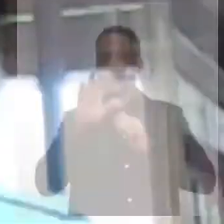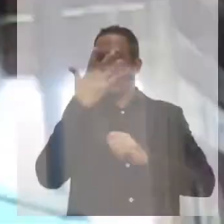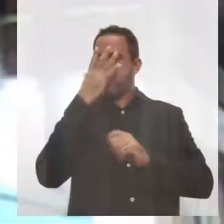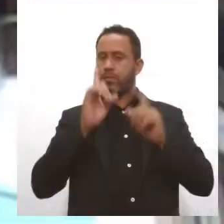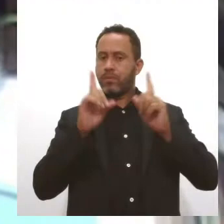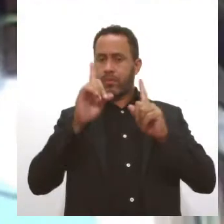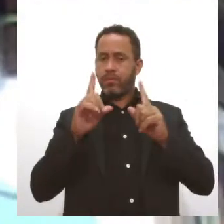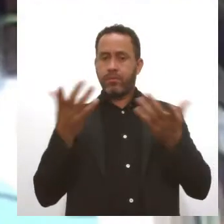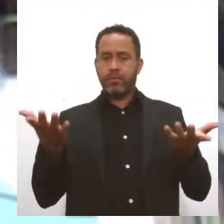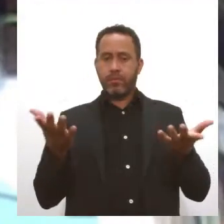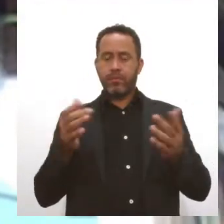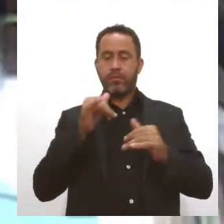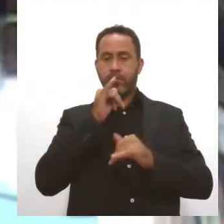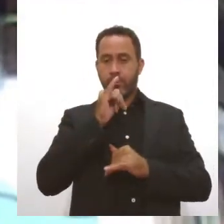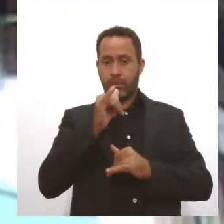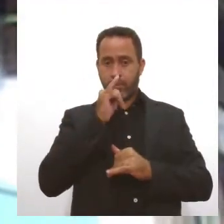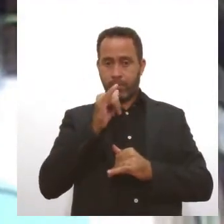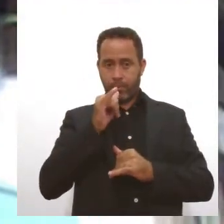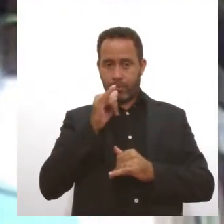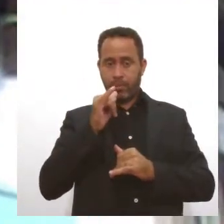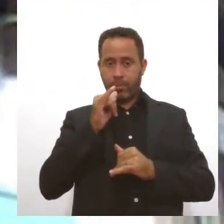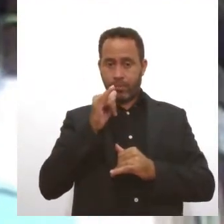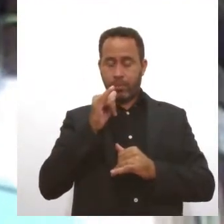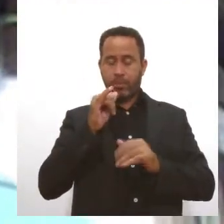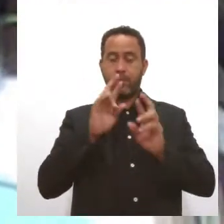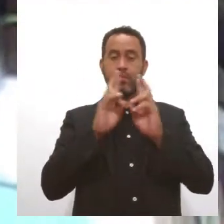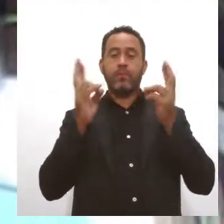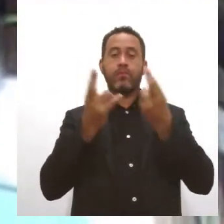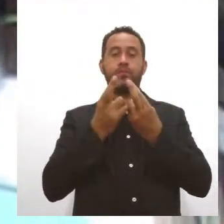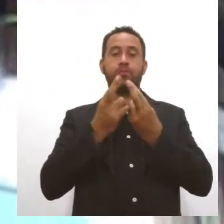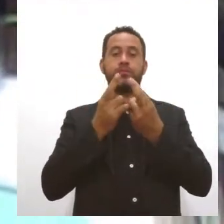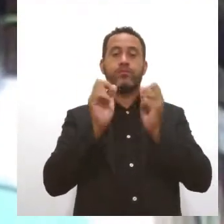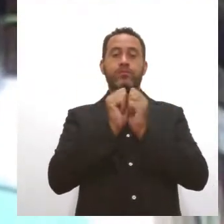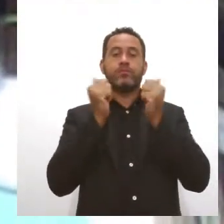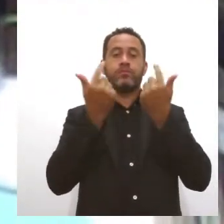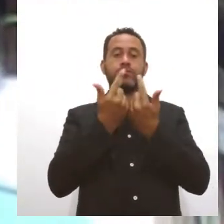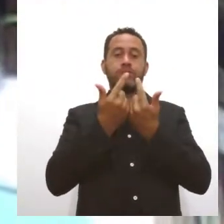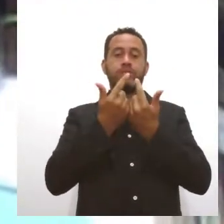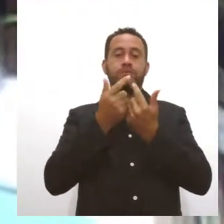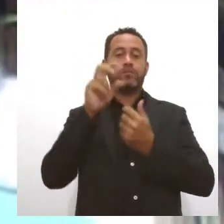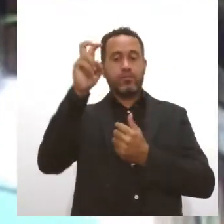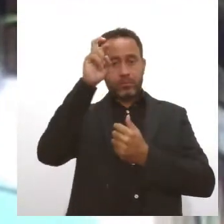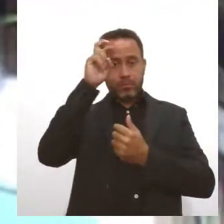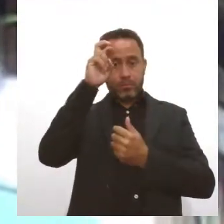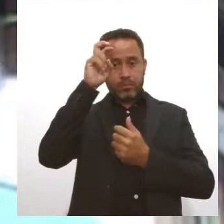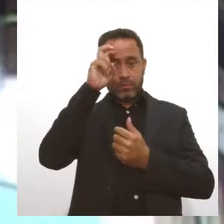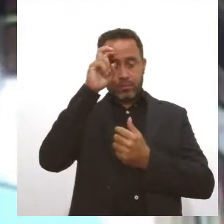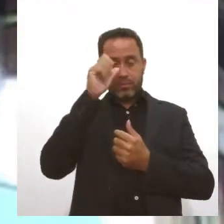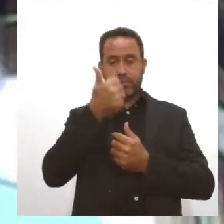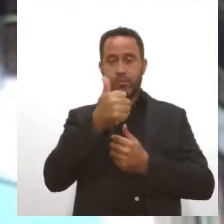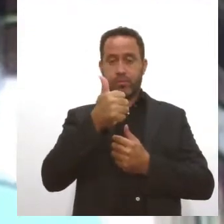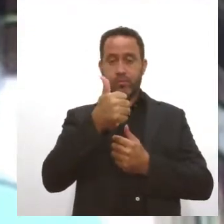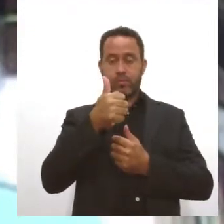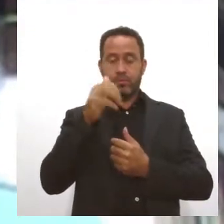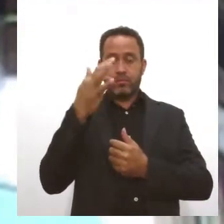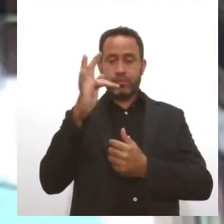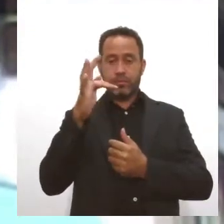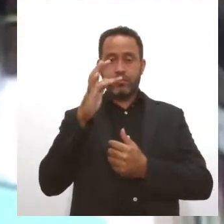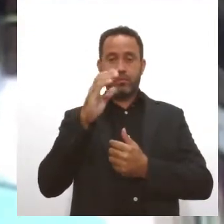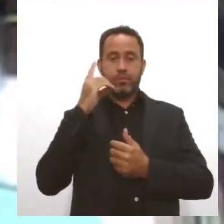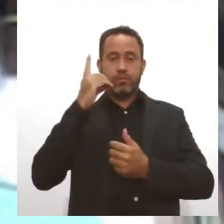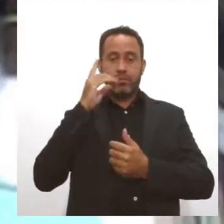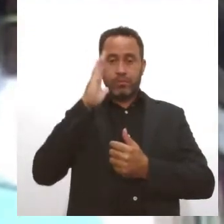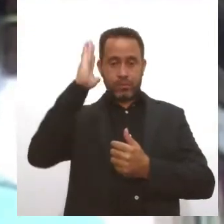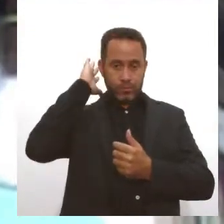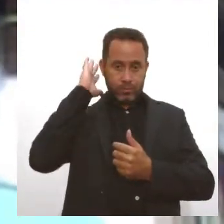Em pronunciamento na sessão extraordinária remota da Assembleia Legislativa dessa quinta, 11 de fevereiro, o deputado Irã Barbosa